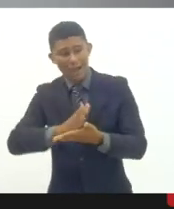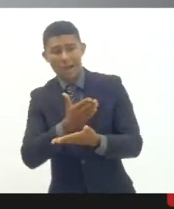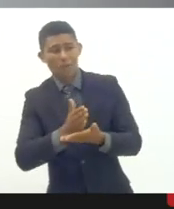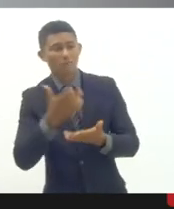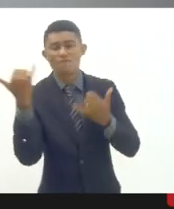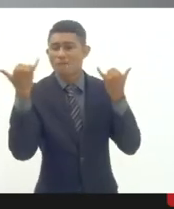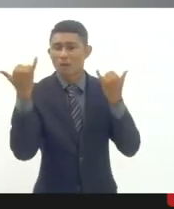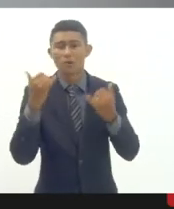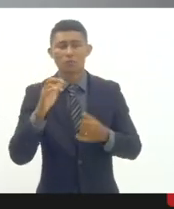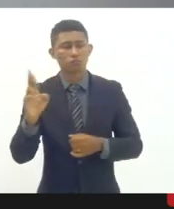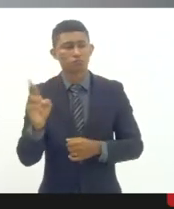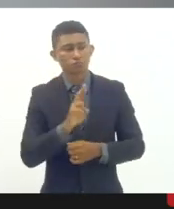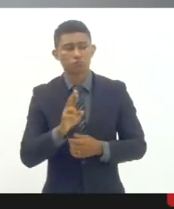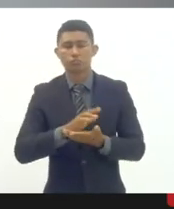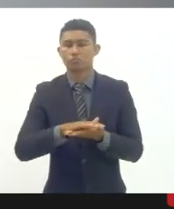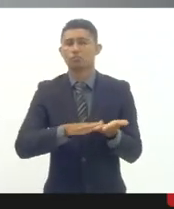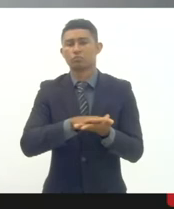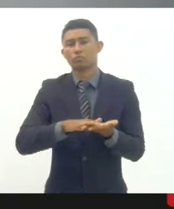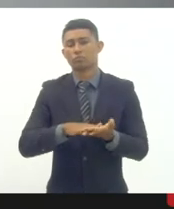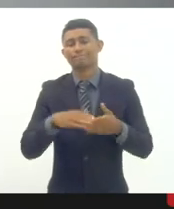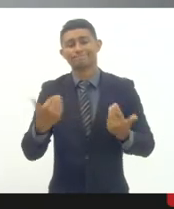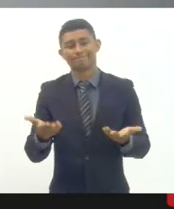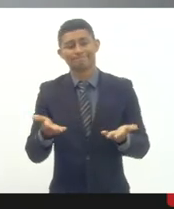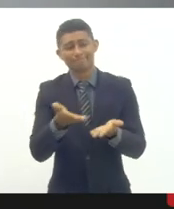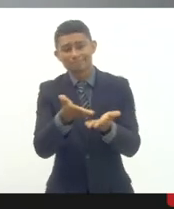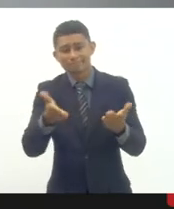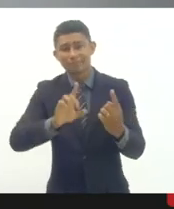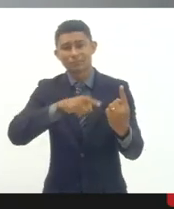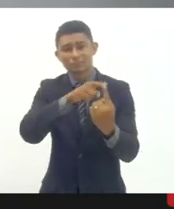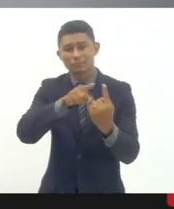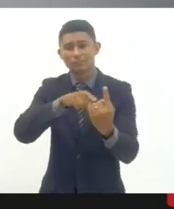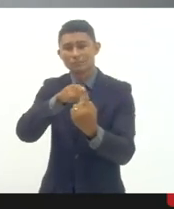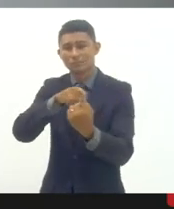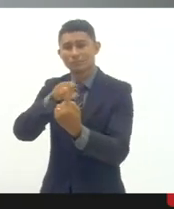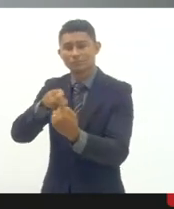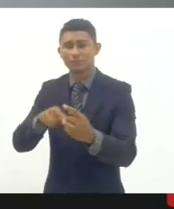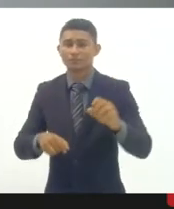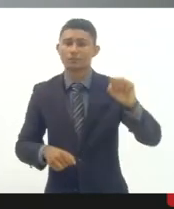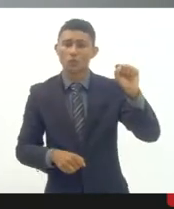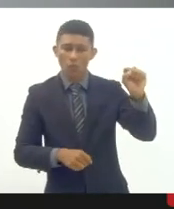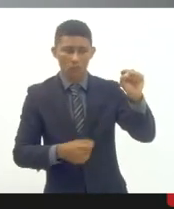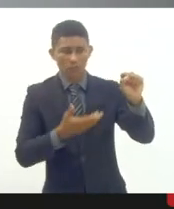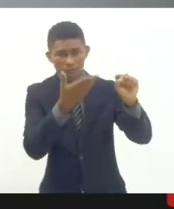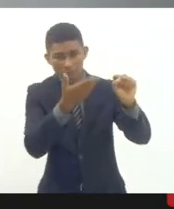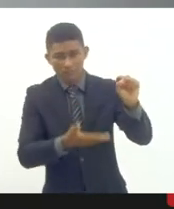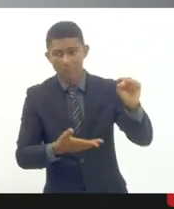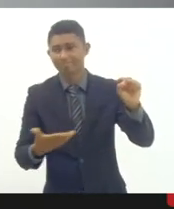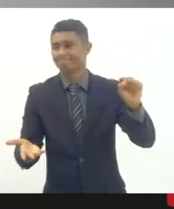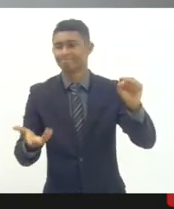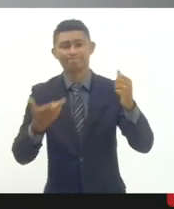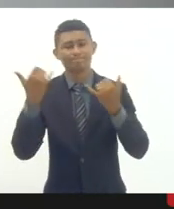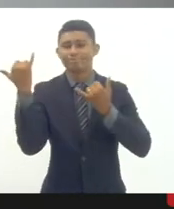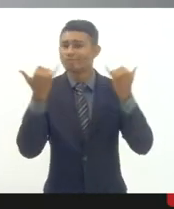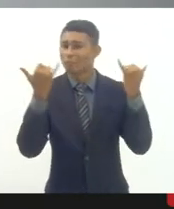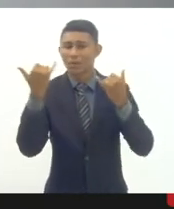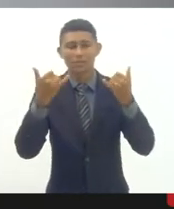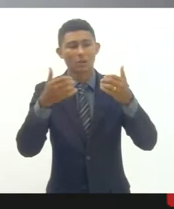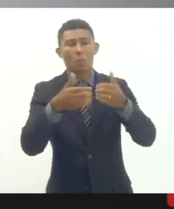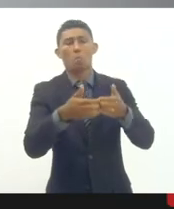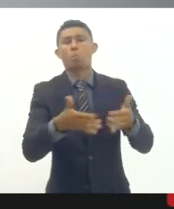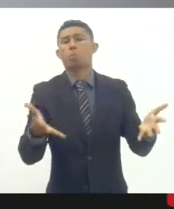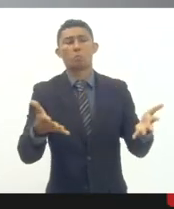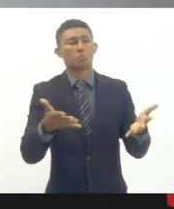tivemos resposta e em todas essas 8 das 20 metas nós não temos os dados abertos